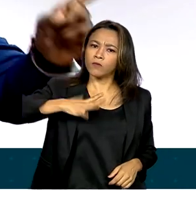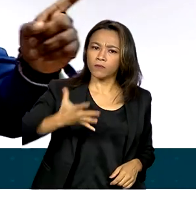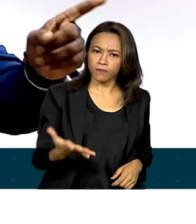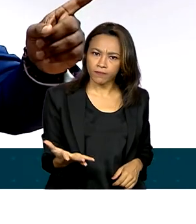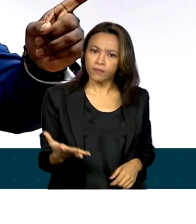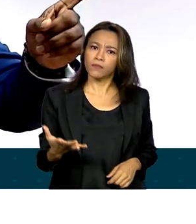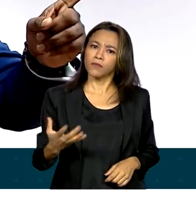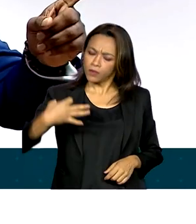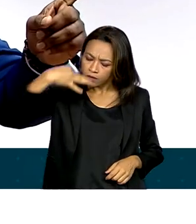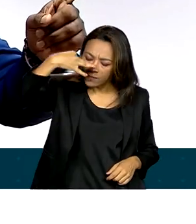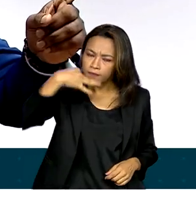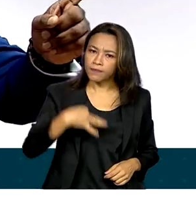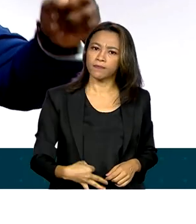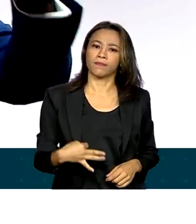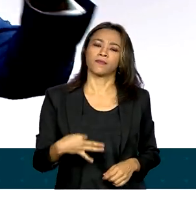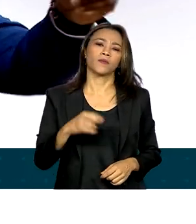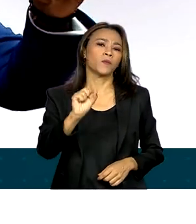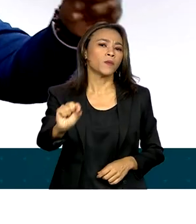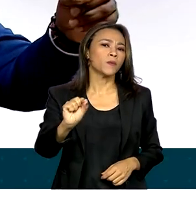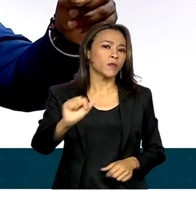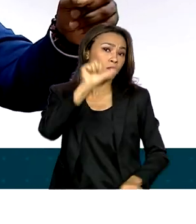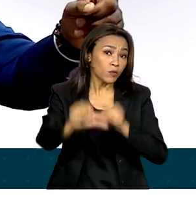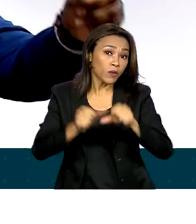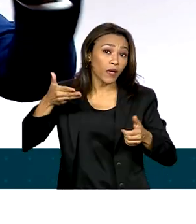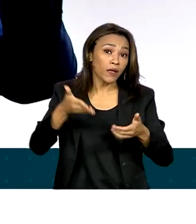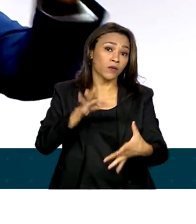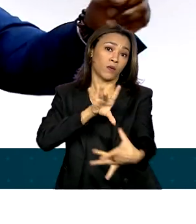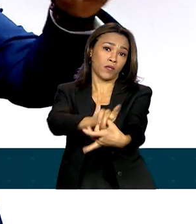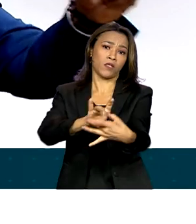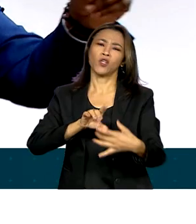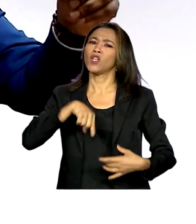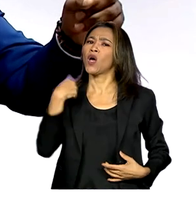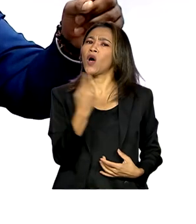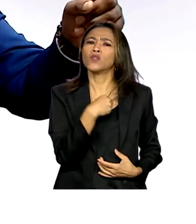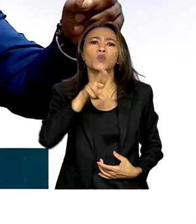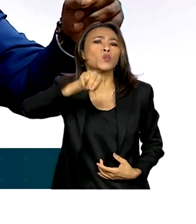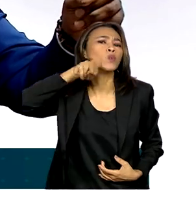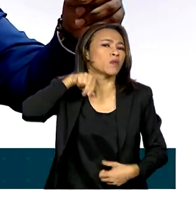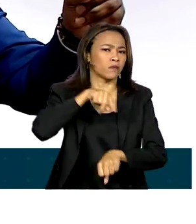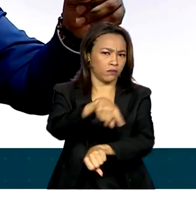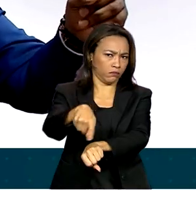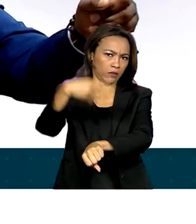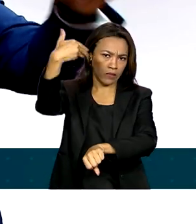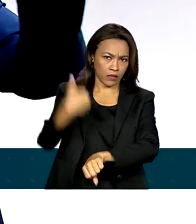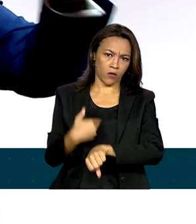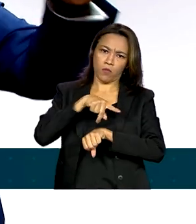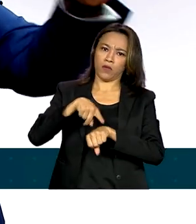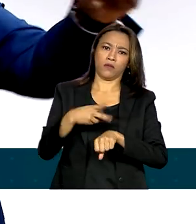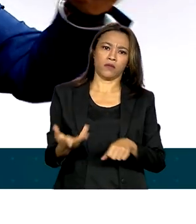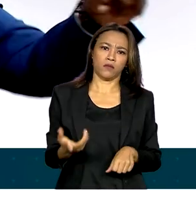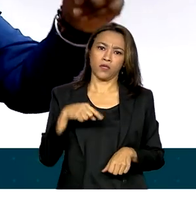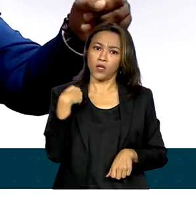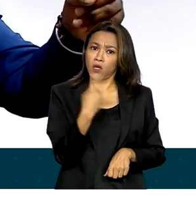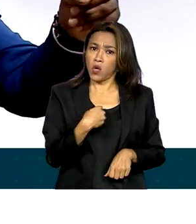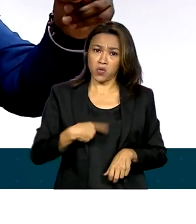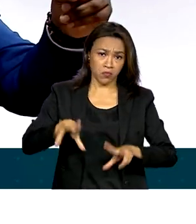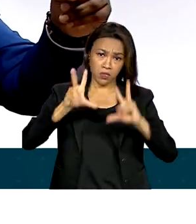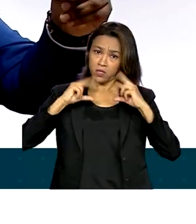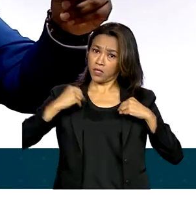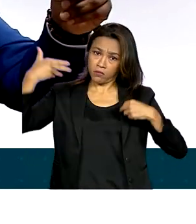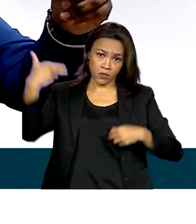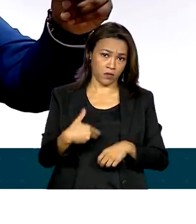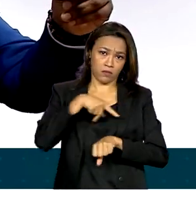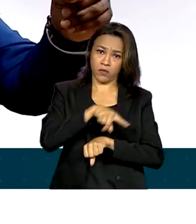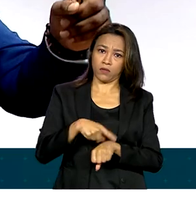decência de mudar essa situação, nós nunca seremos um país. E nós não mereceremos ser um país.